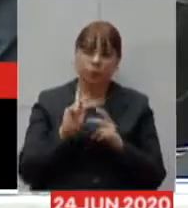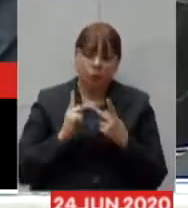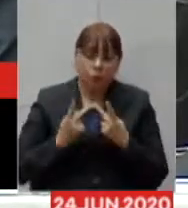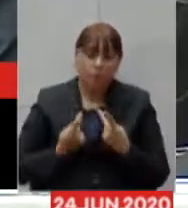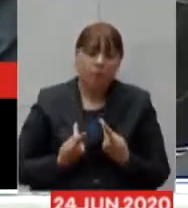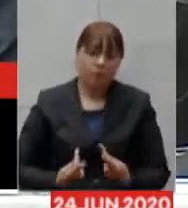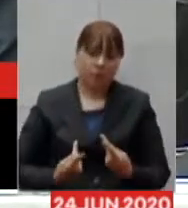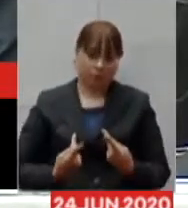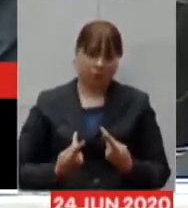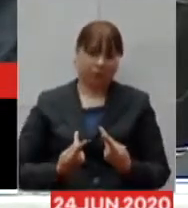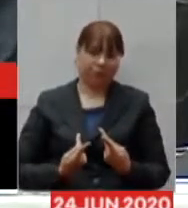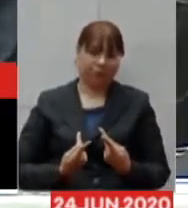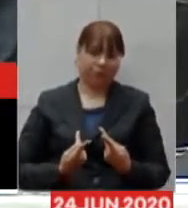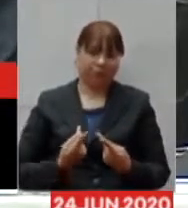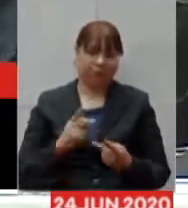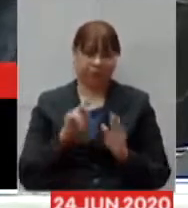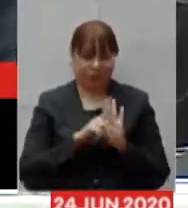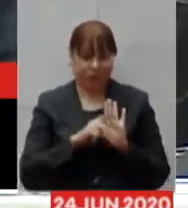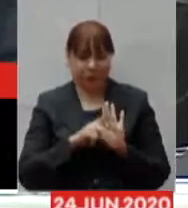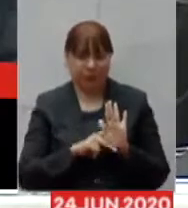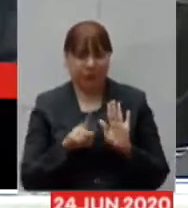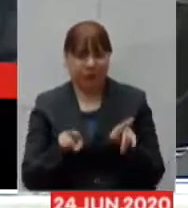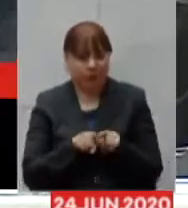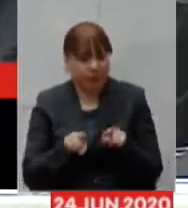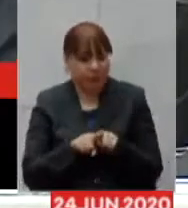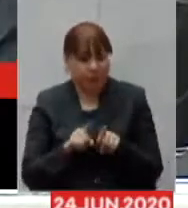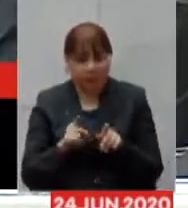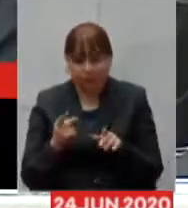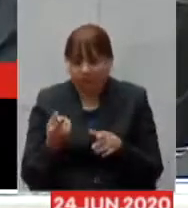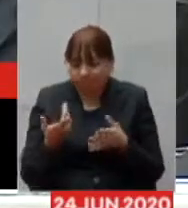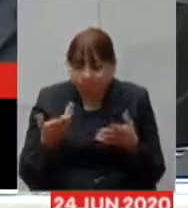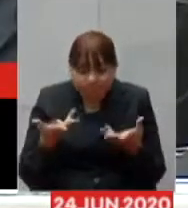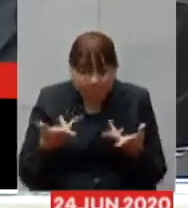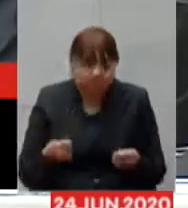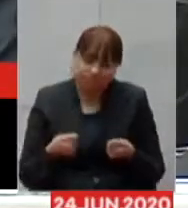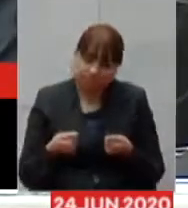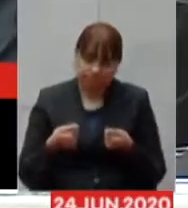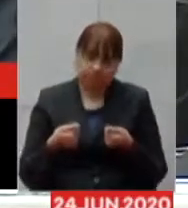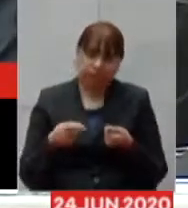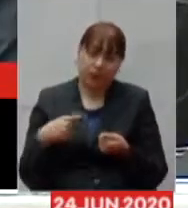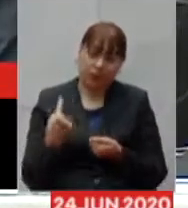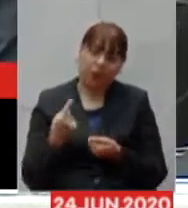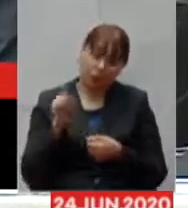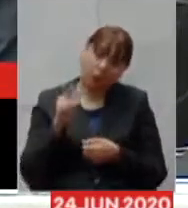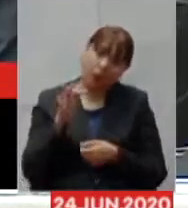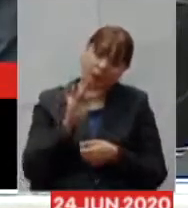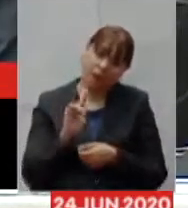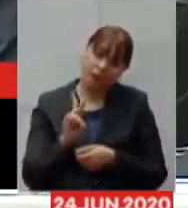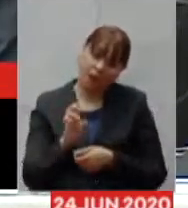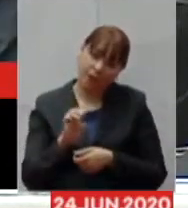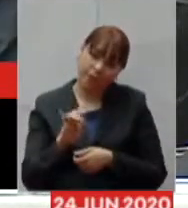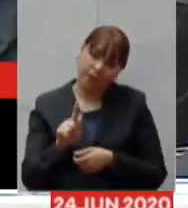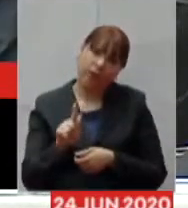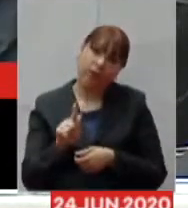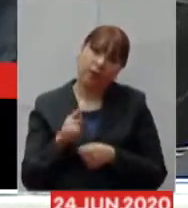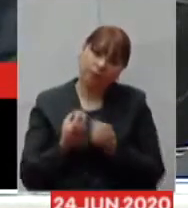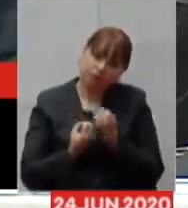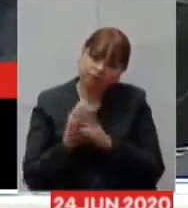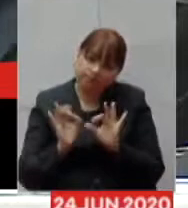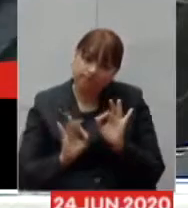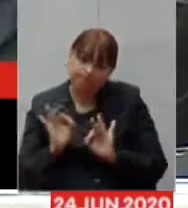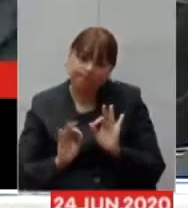projeto e também o máximo de eficiência no cuidado isso a FEMIG está realizando esse projeto e em breve nós